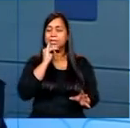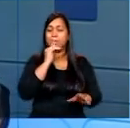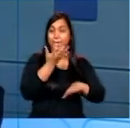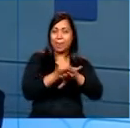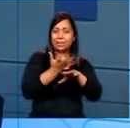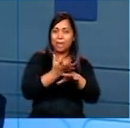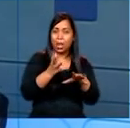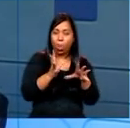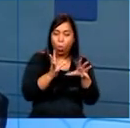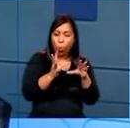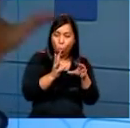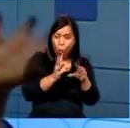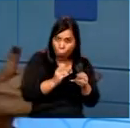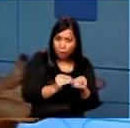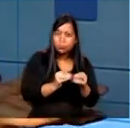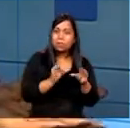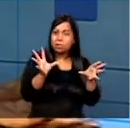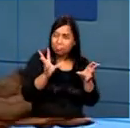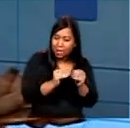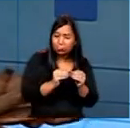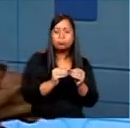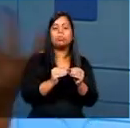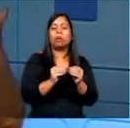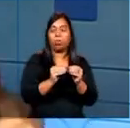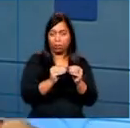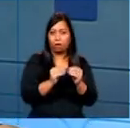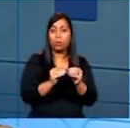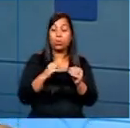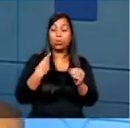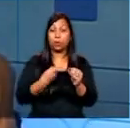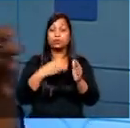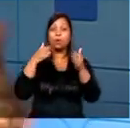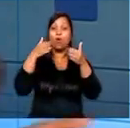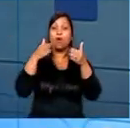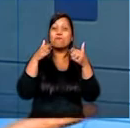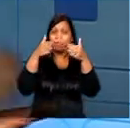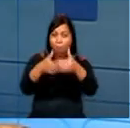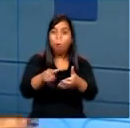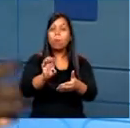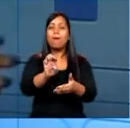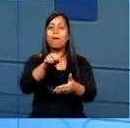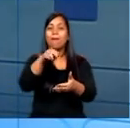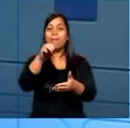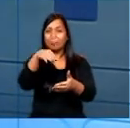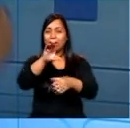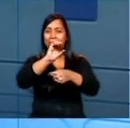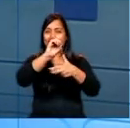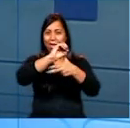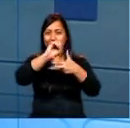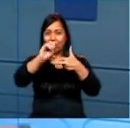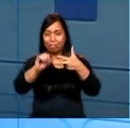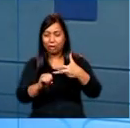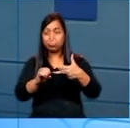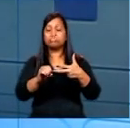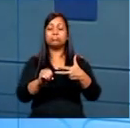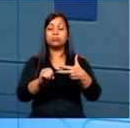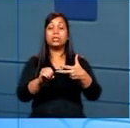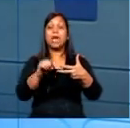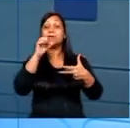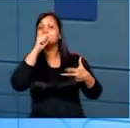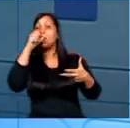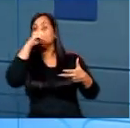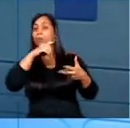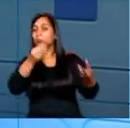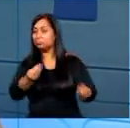né, poder... E por isso que a gente tem um foco, o nosso foco é o Enem, né, enxugar o conteúdo e trazer esse conteúdo aos fins de